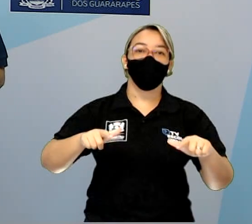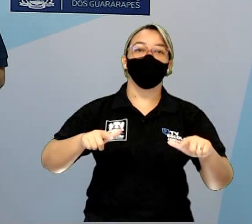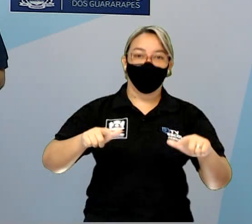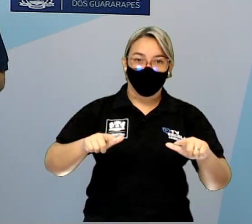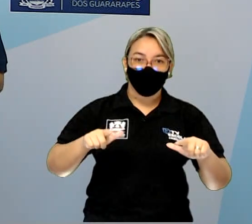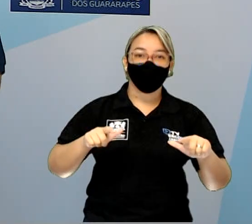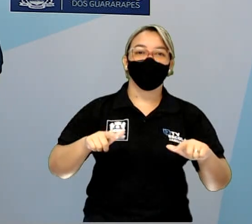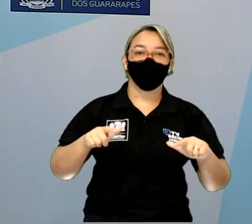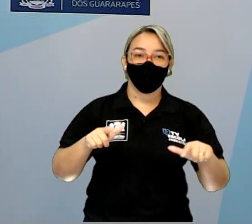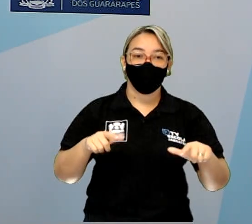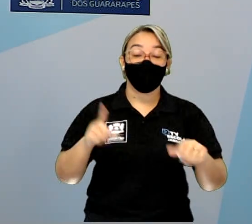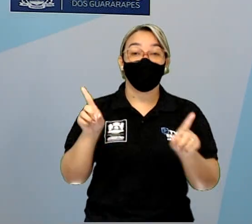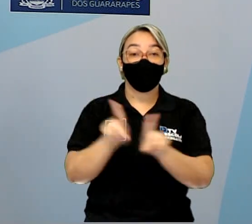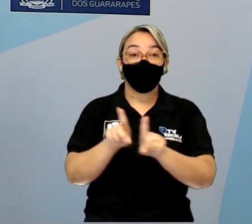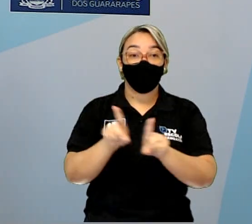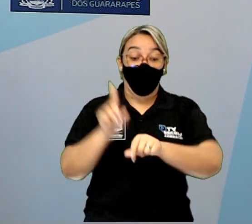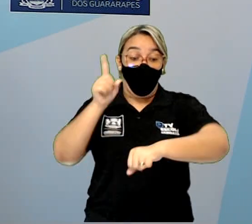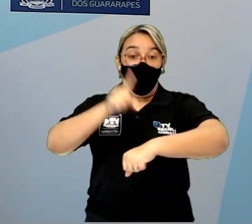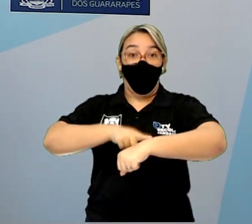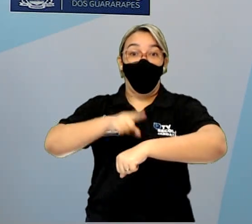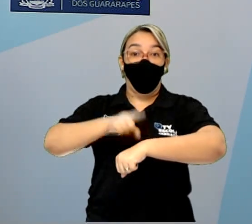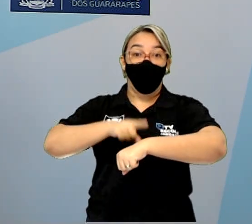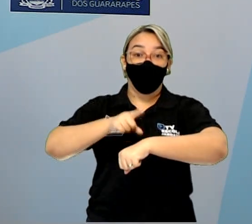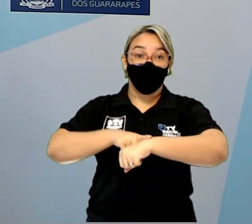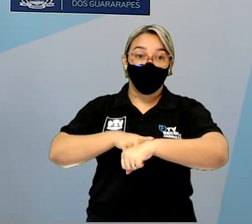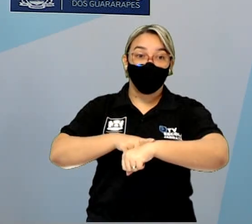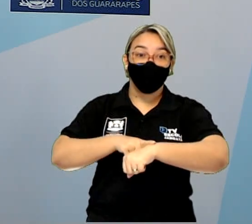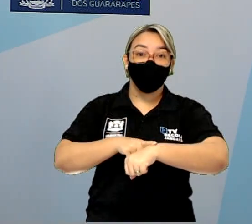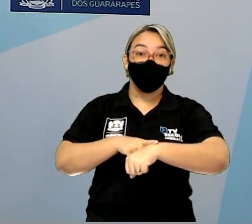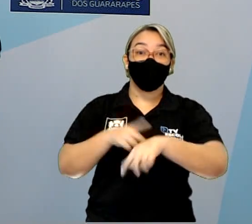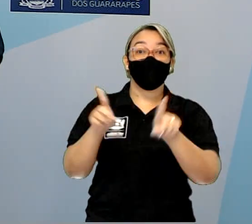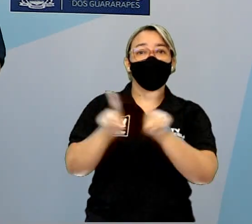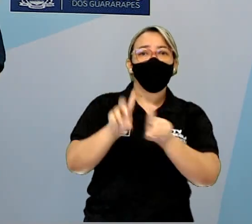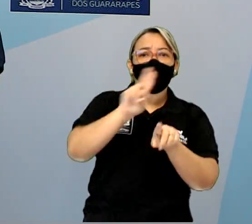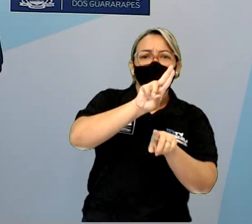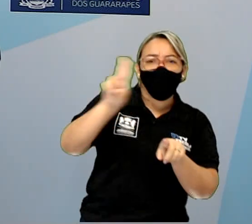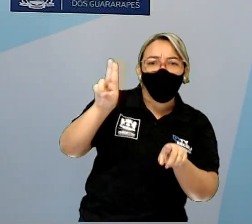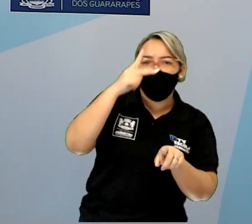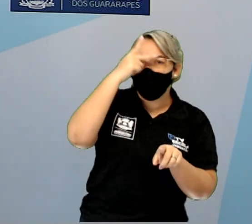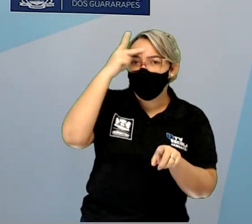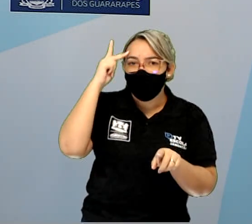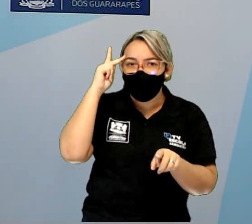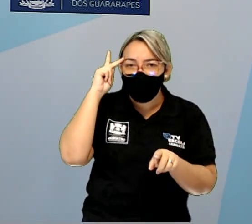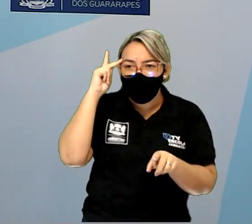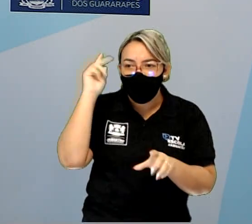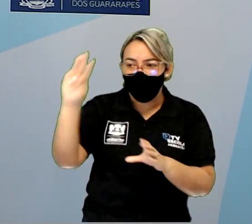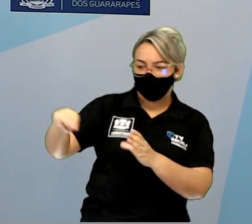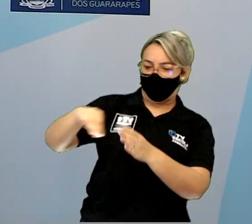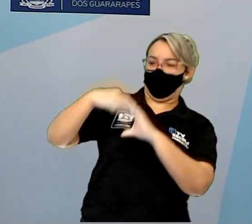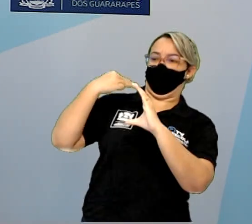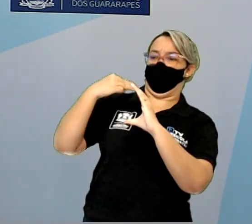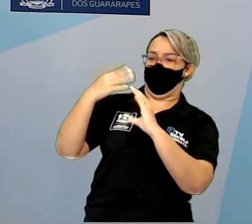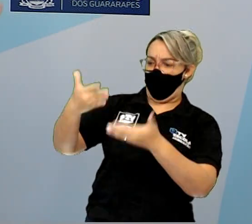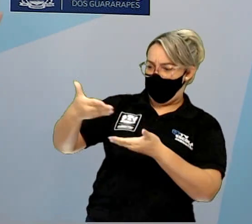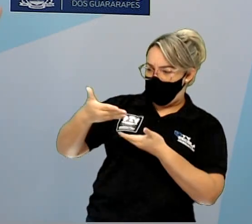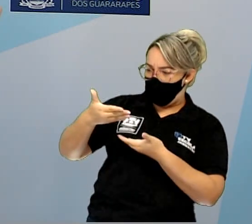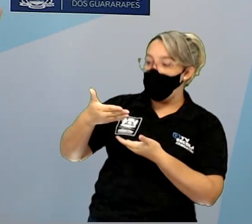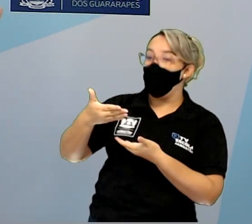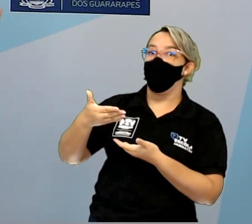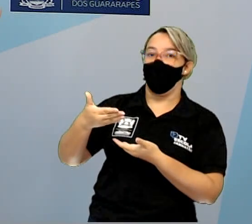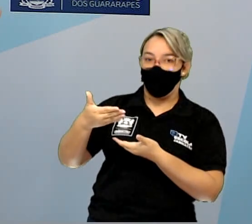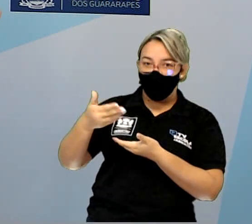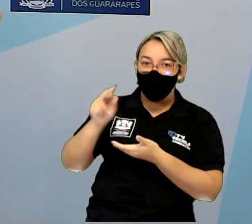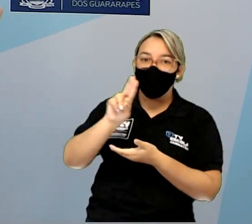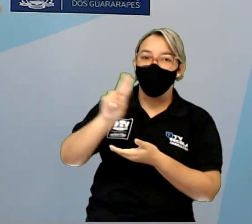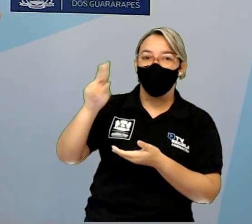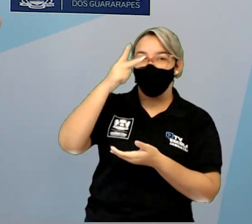o casamento, tinha o horário. O destinatário é quem recebe. Geralmente, está no envelope